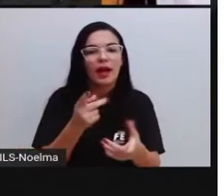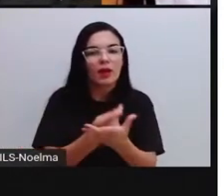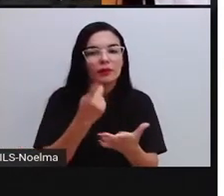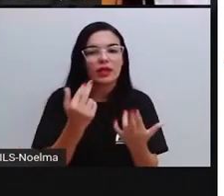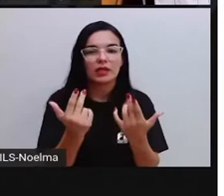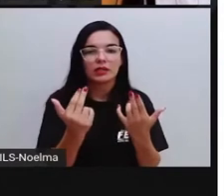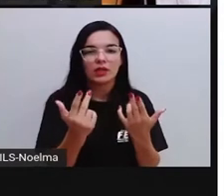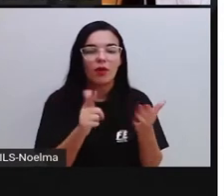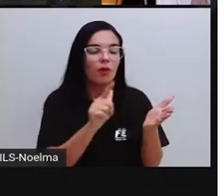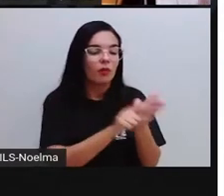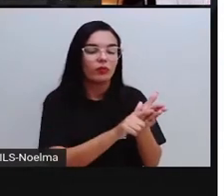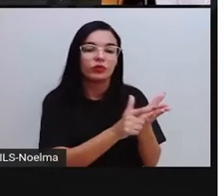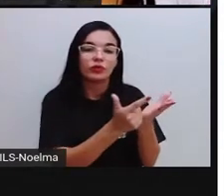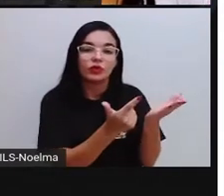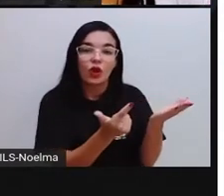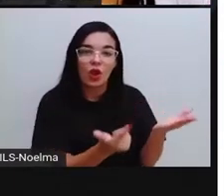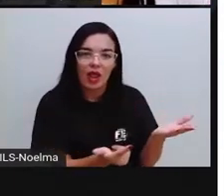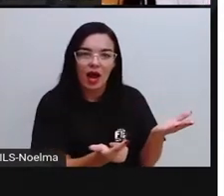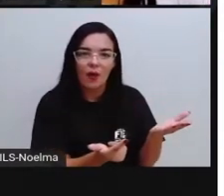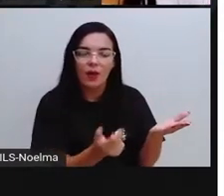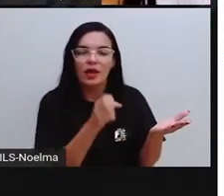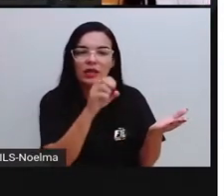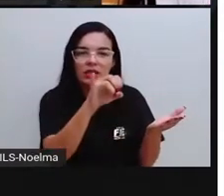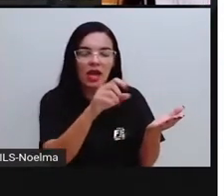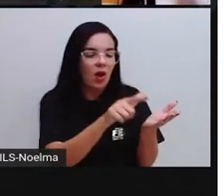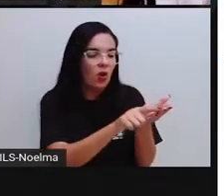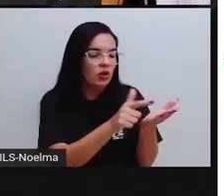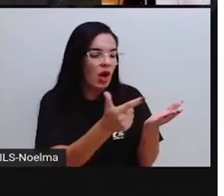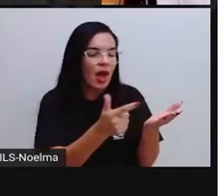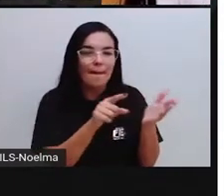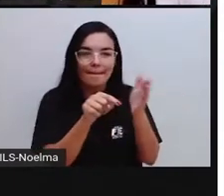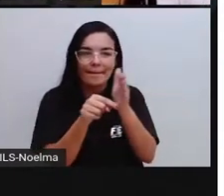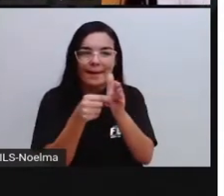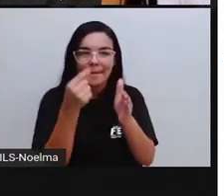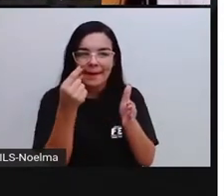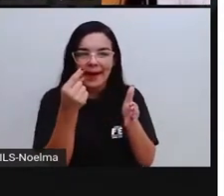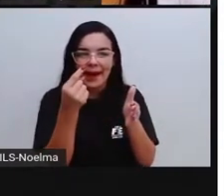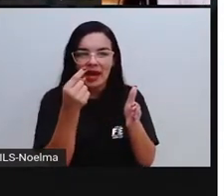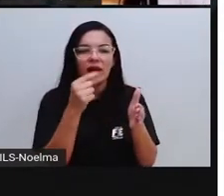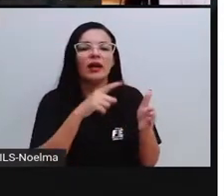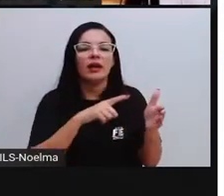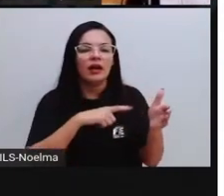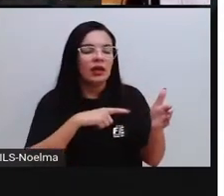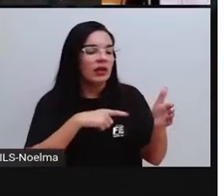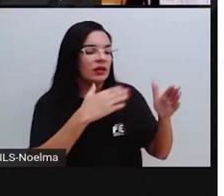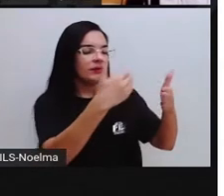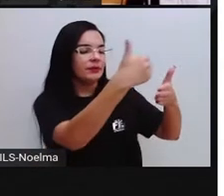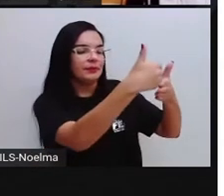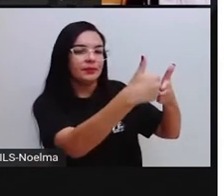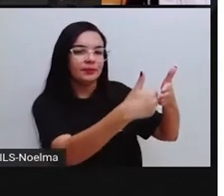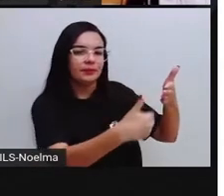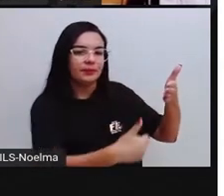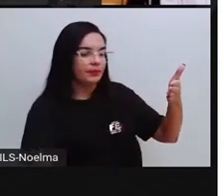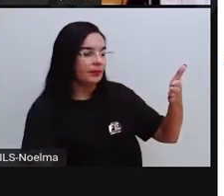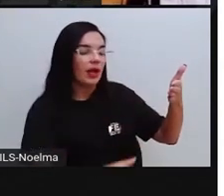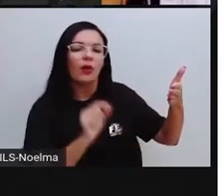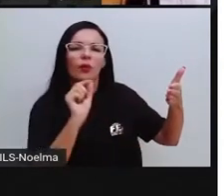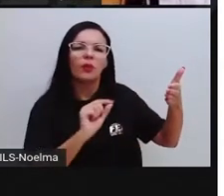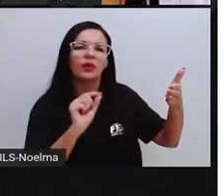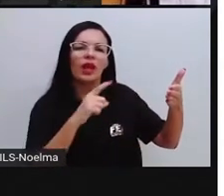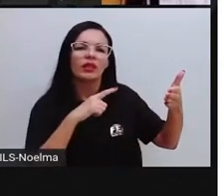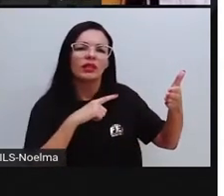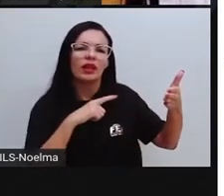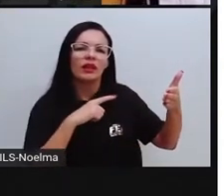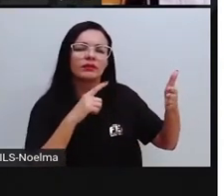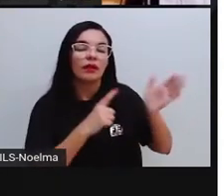com o jornal. A primeira página dele é como se fosse essa vitrine, né? E lá vai vir exposto os acontecimentos